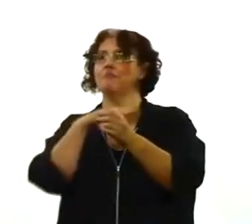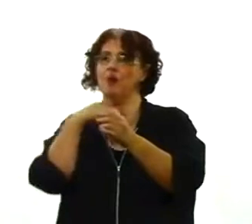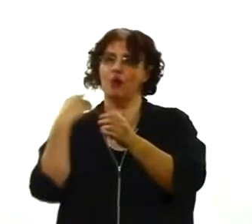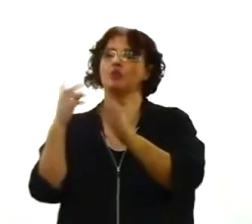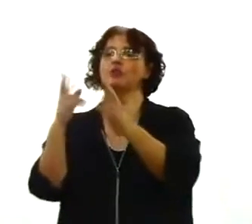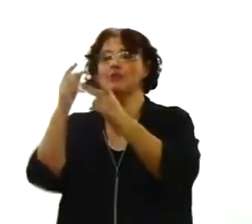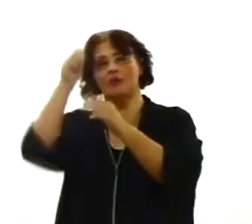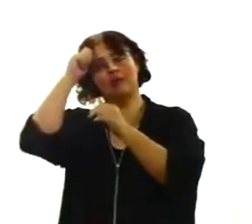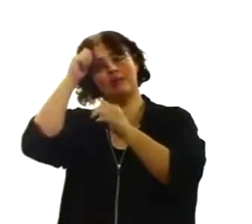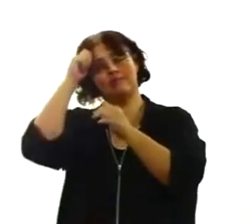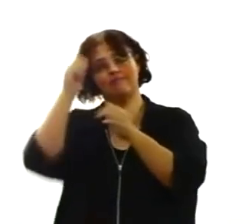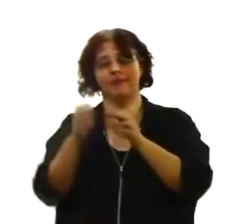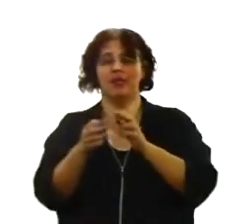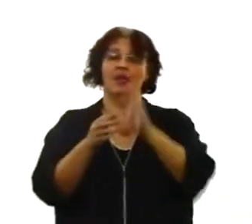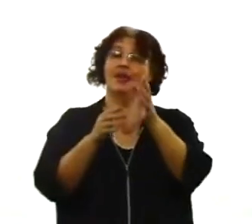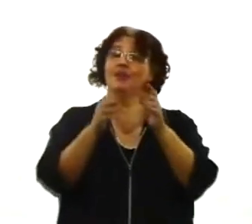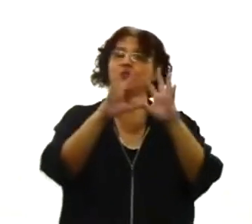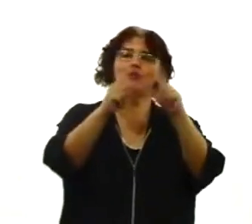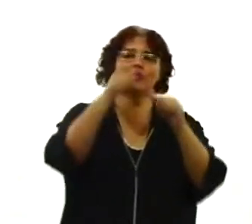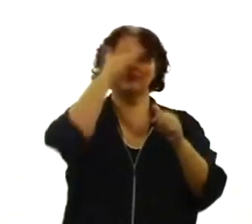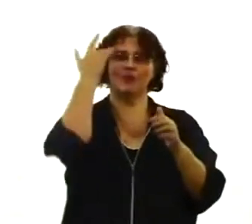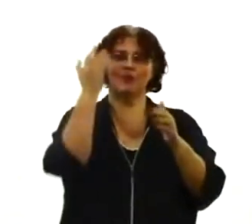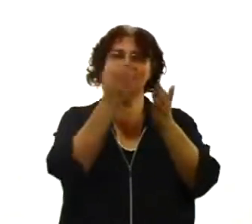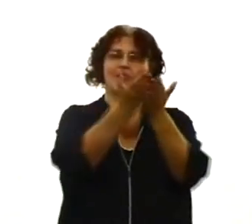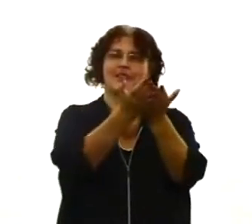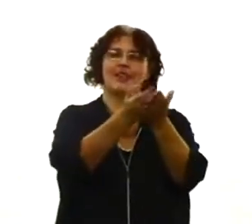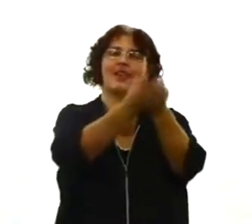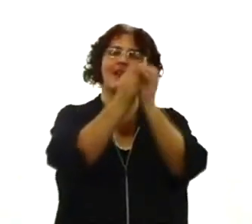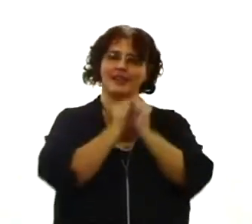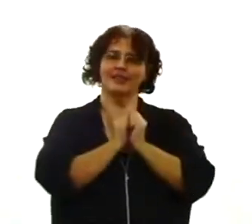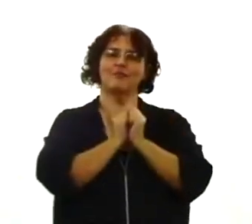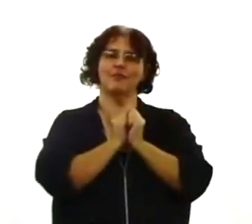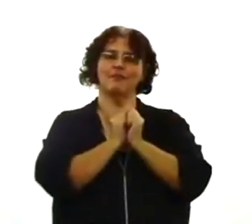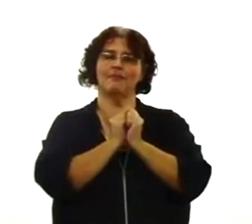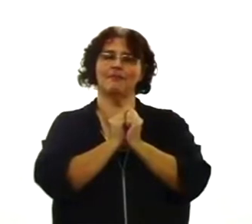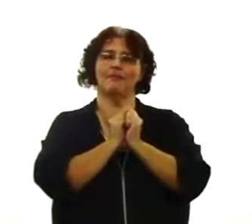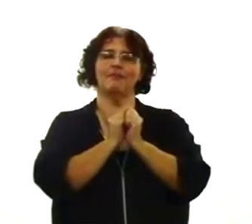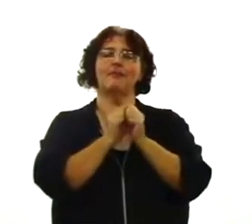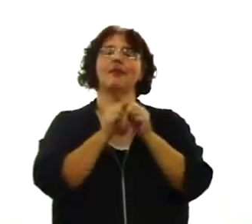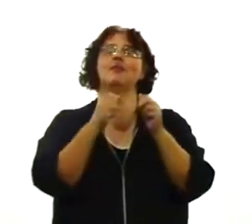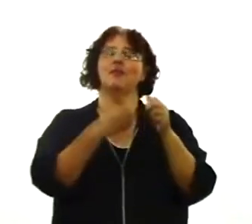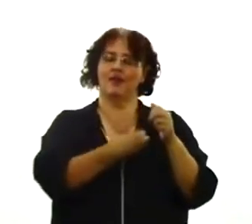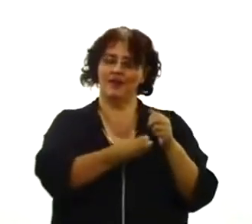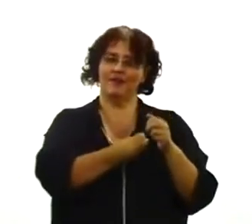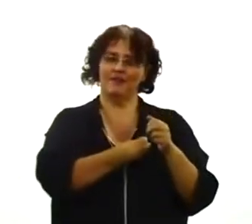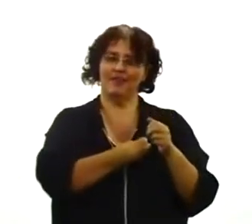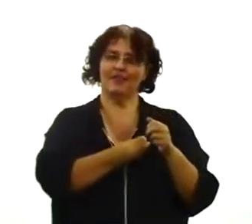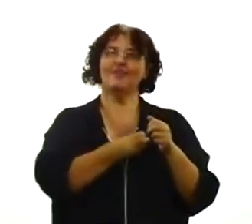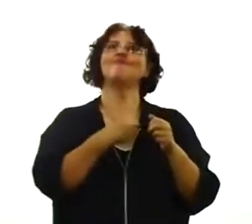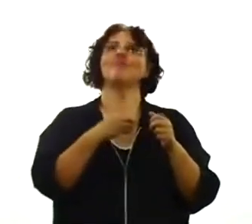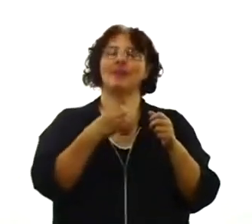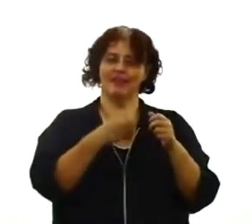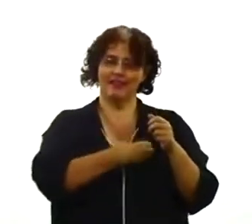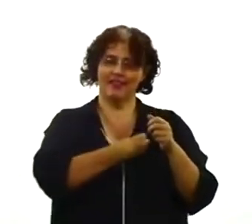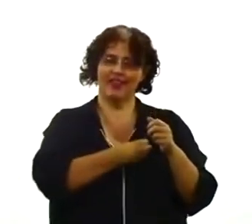versículo 24 até o versículo 28, uma certeza. Uma certeza. Eu não vou ler todo o texto de novo, mas